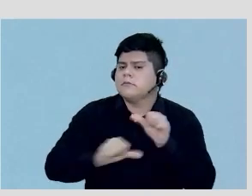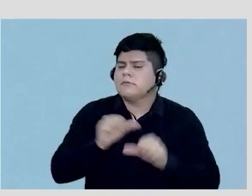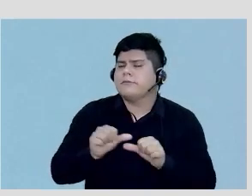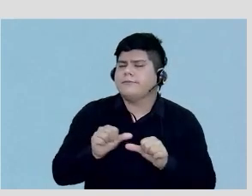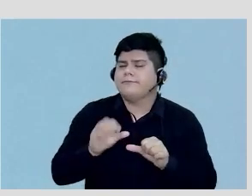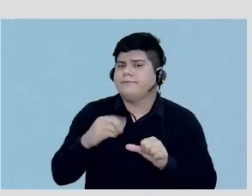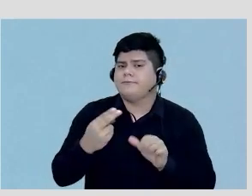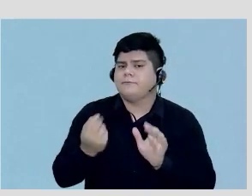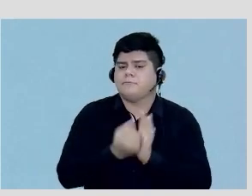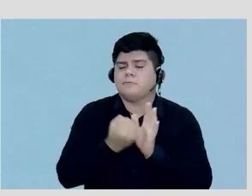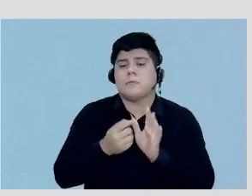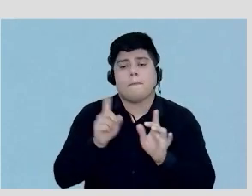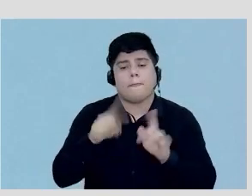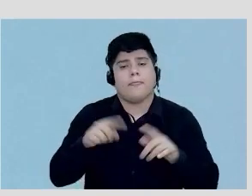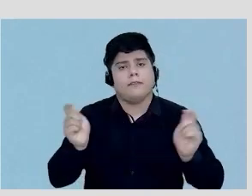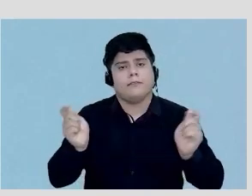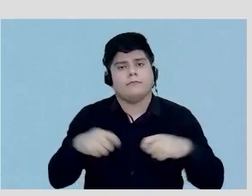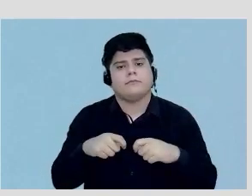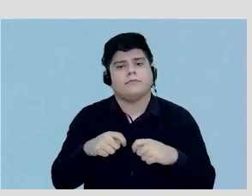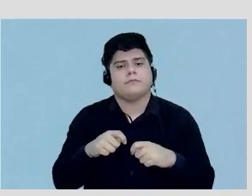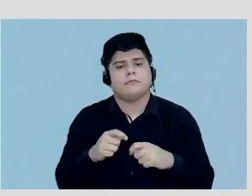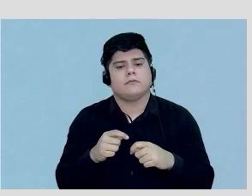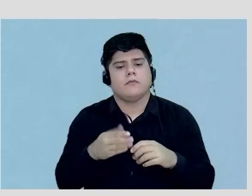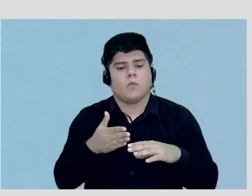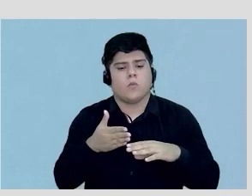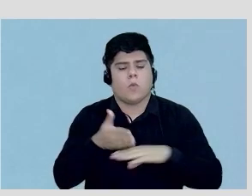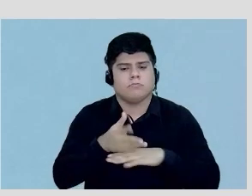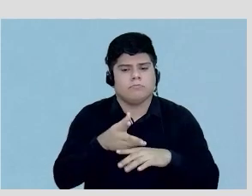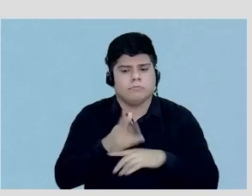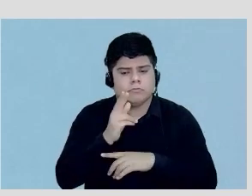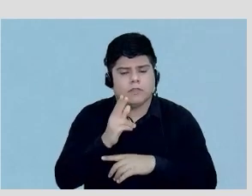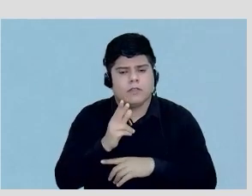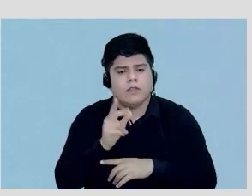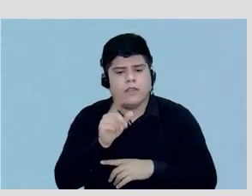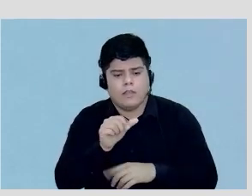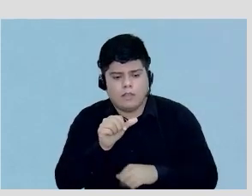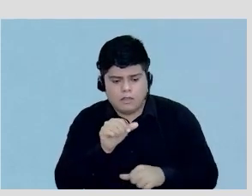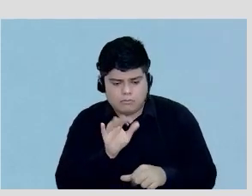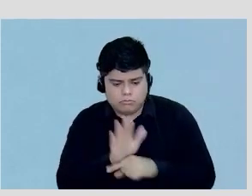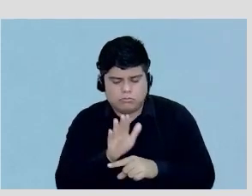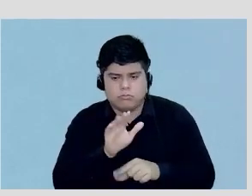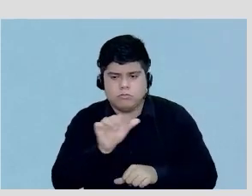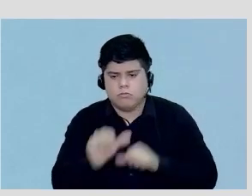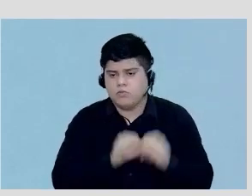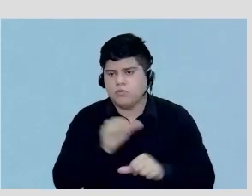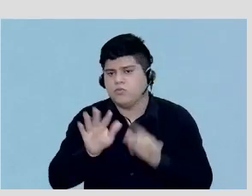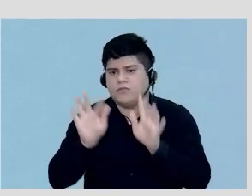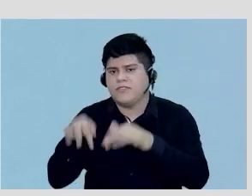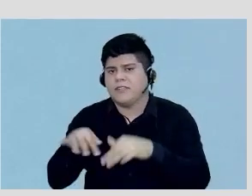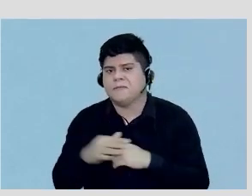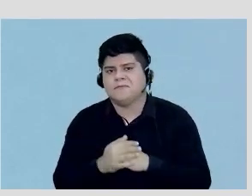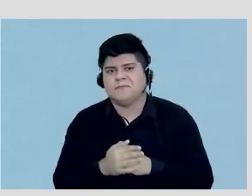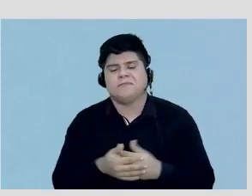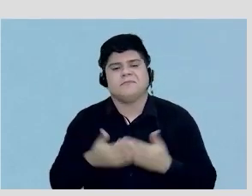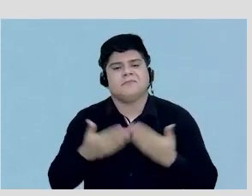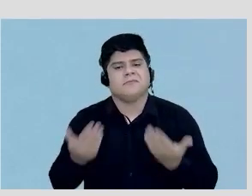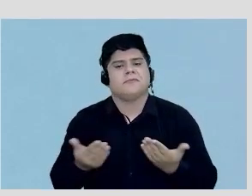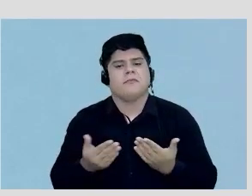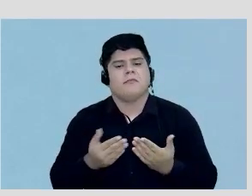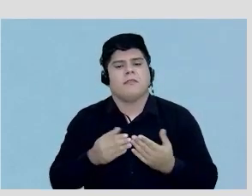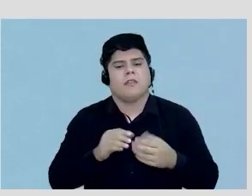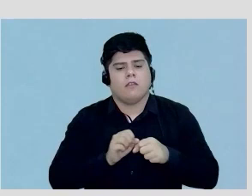prognóstico mas é possível que uma intervenção mude o desfecho em relação a